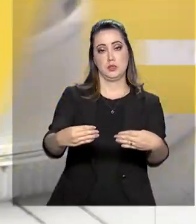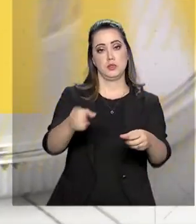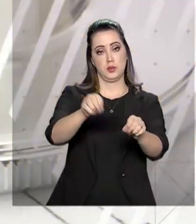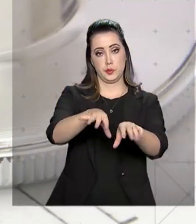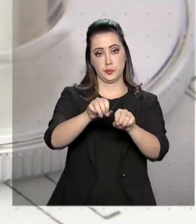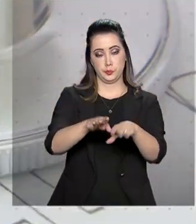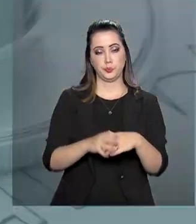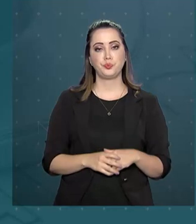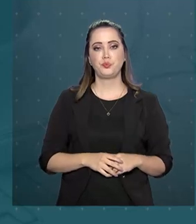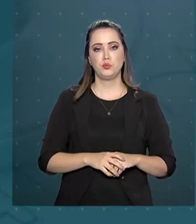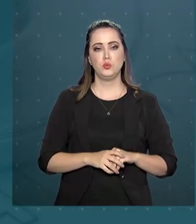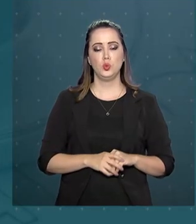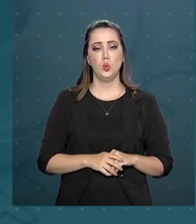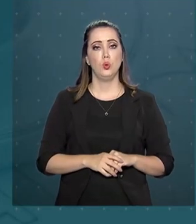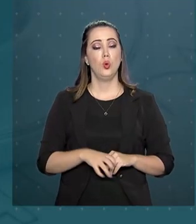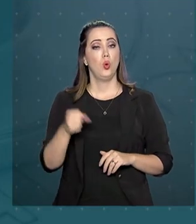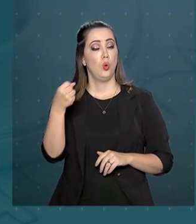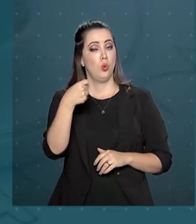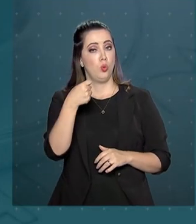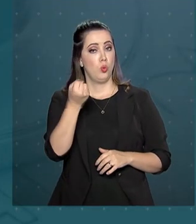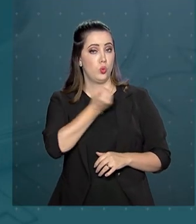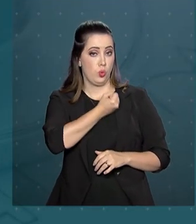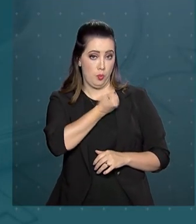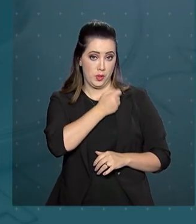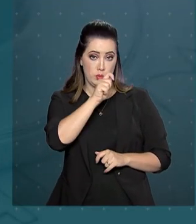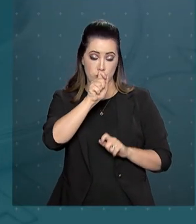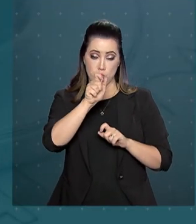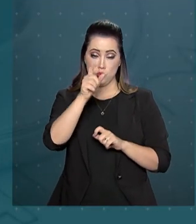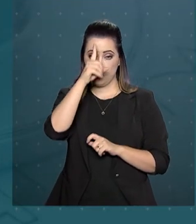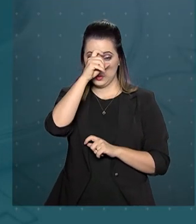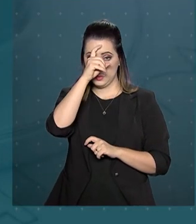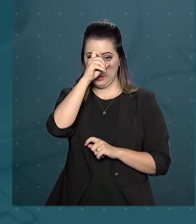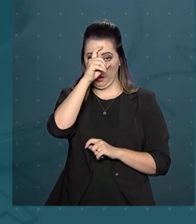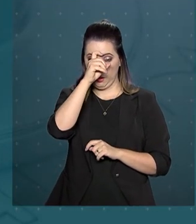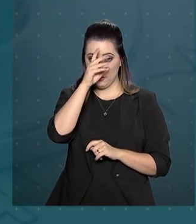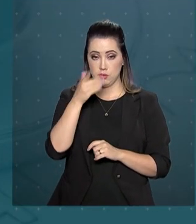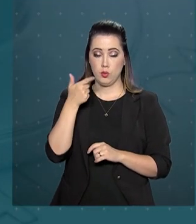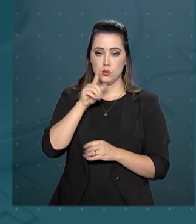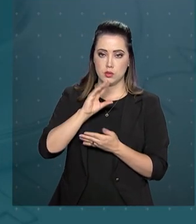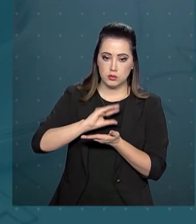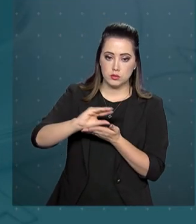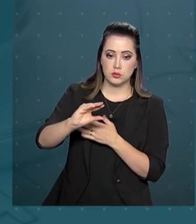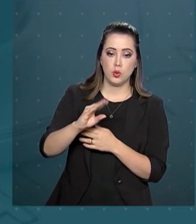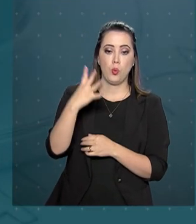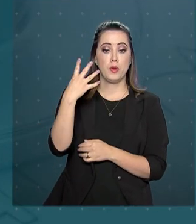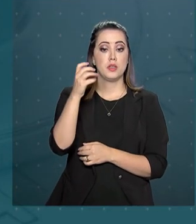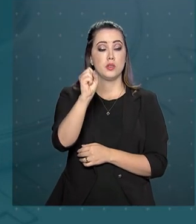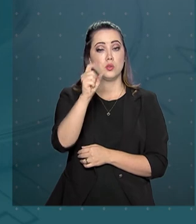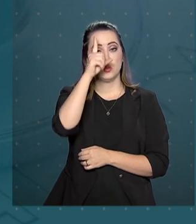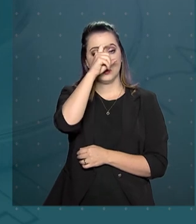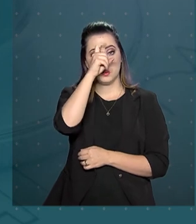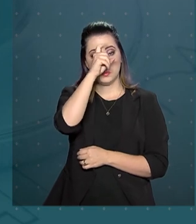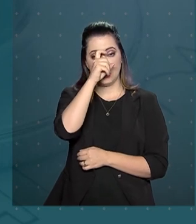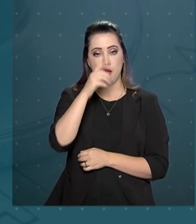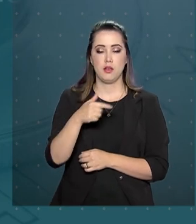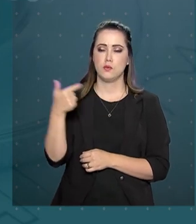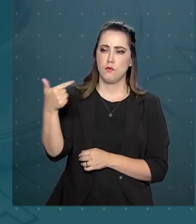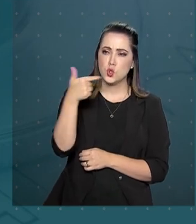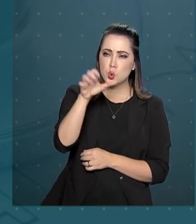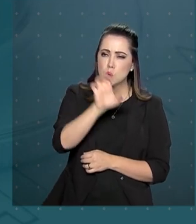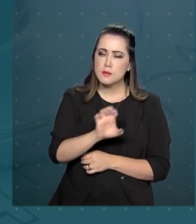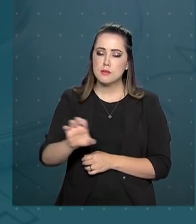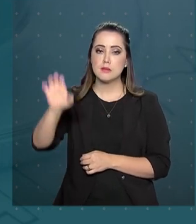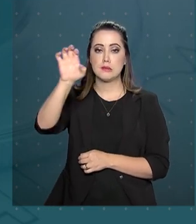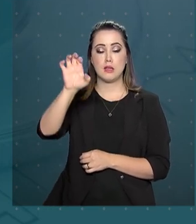Na lista de contemplados, 48 hospitais de 22 estados e do Distrito Federal. Na região nordeste,